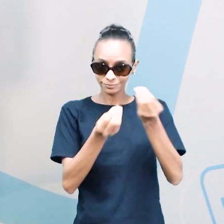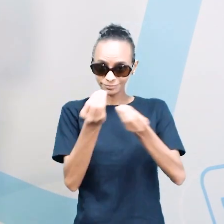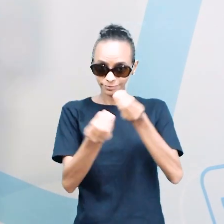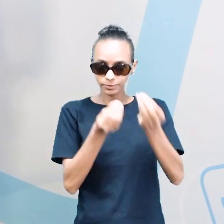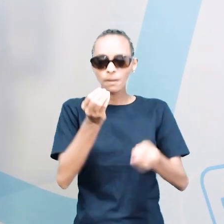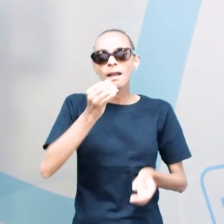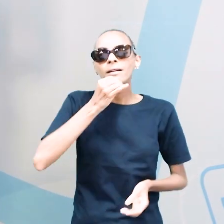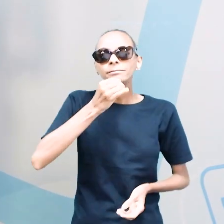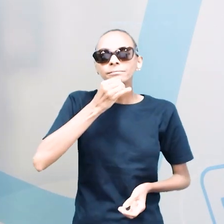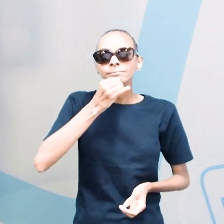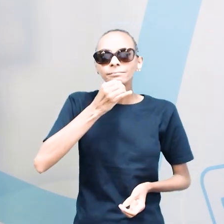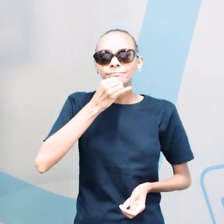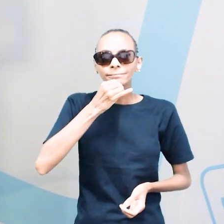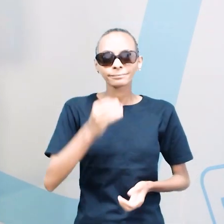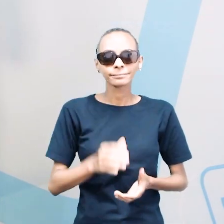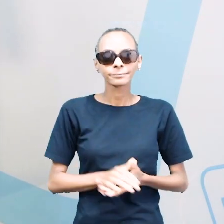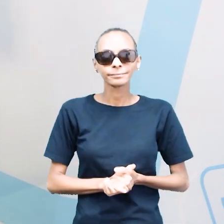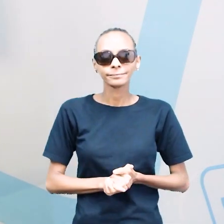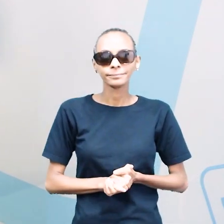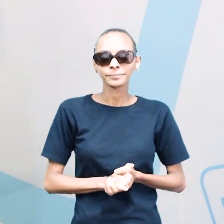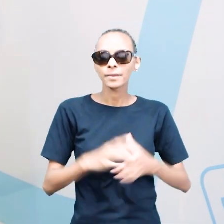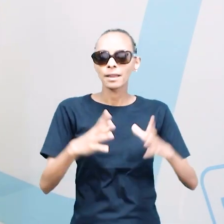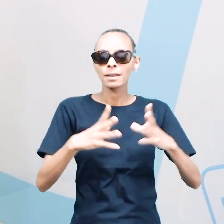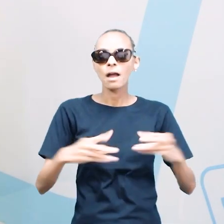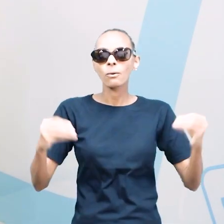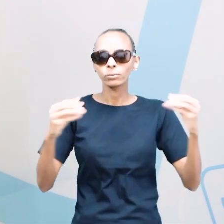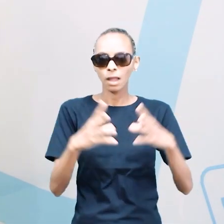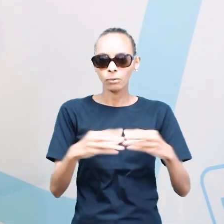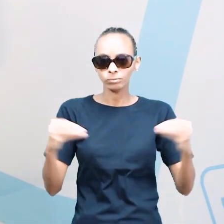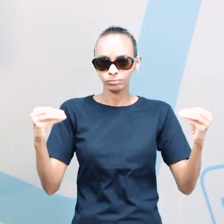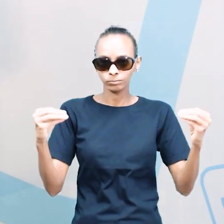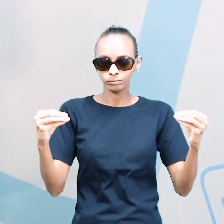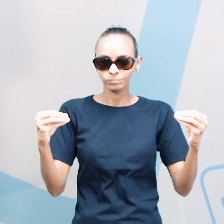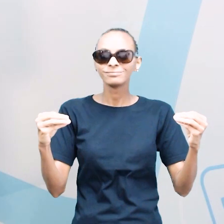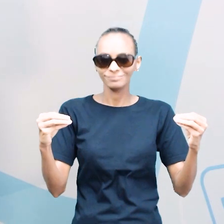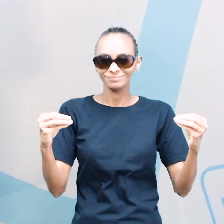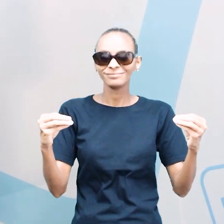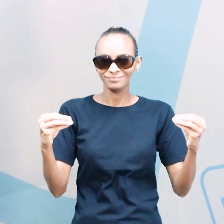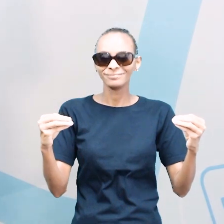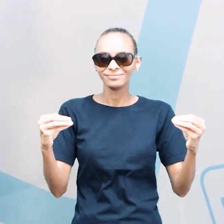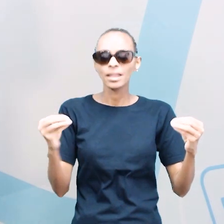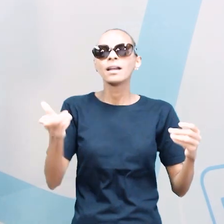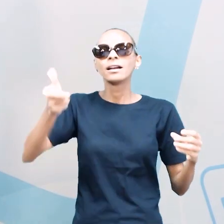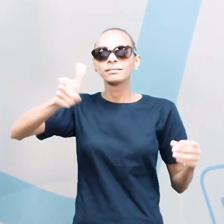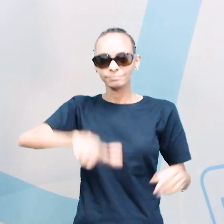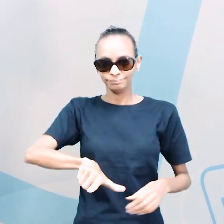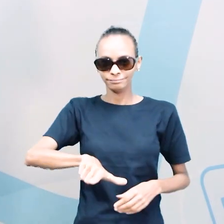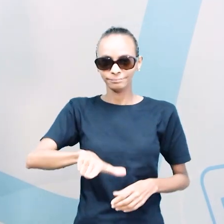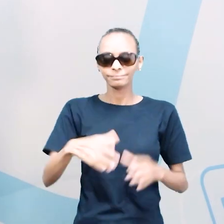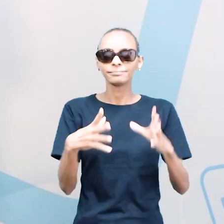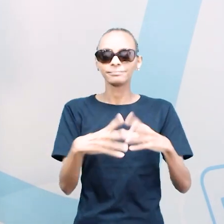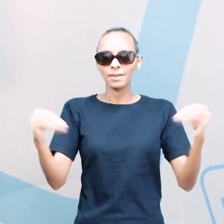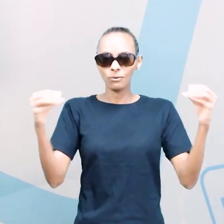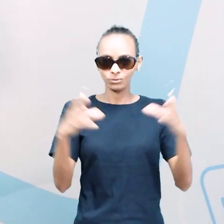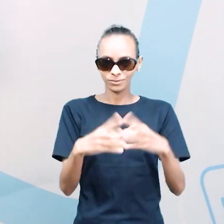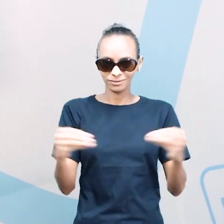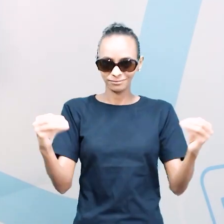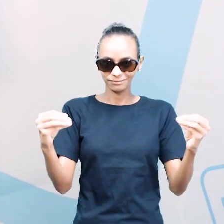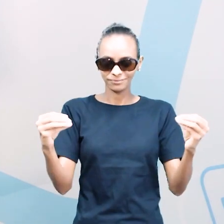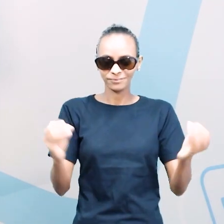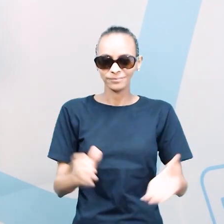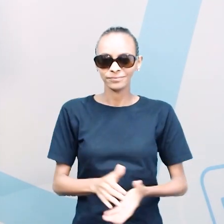exemplo, cotton. Repitam comigo. Cotton. Mais uma vez. Cotton.